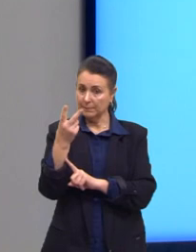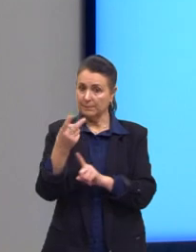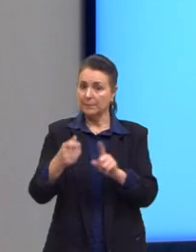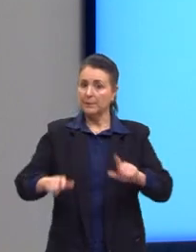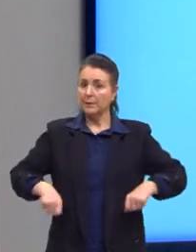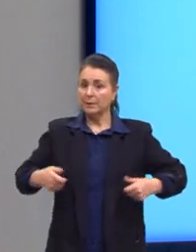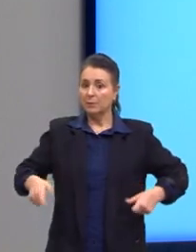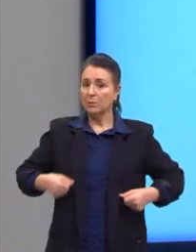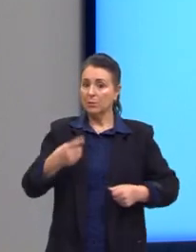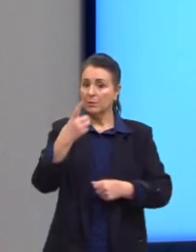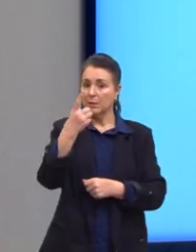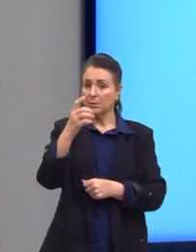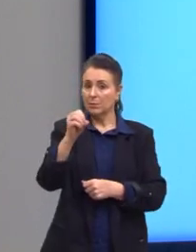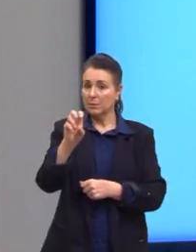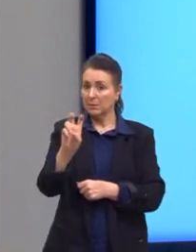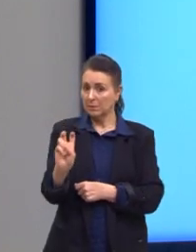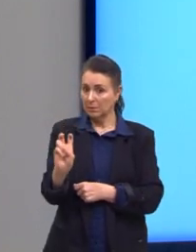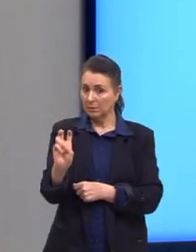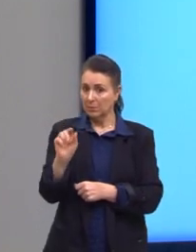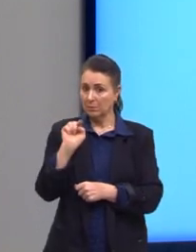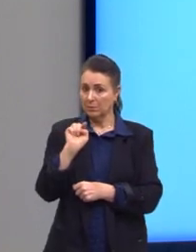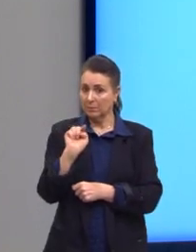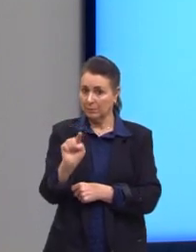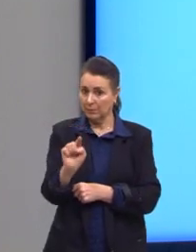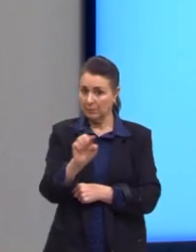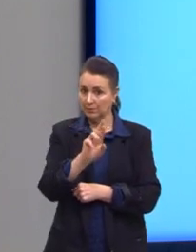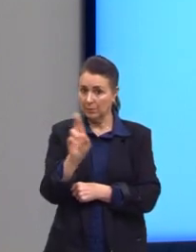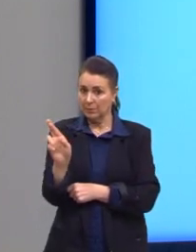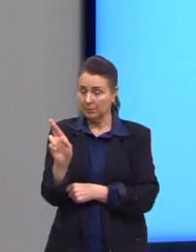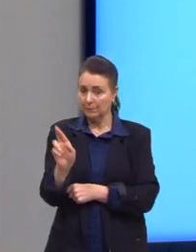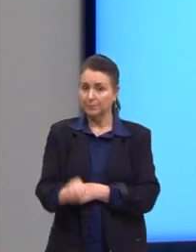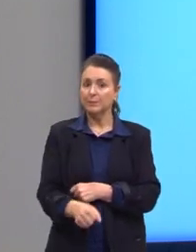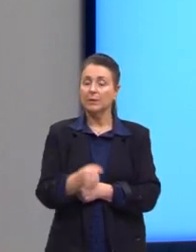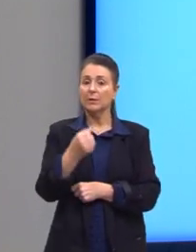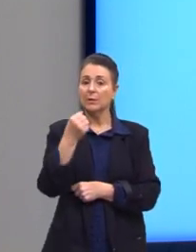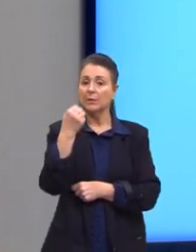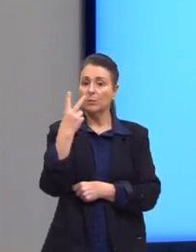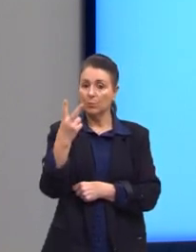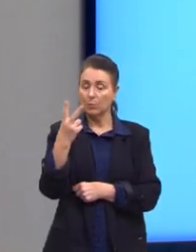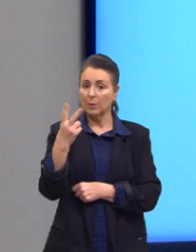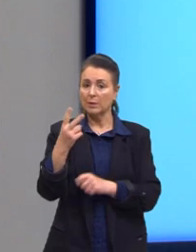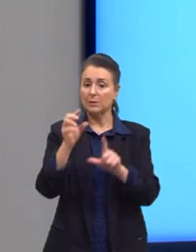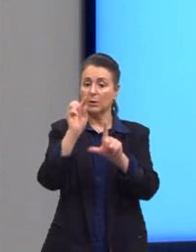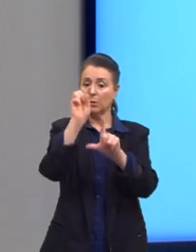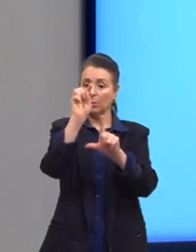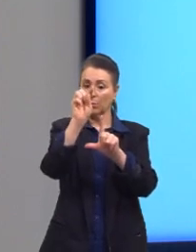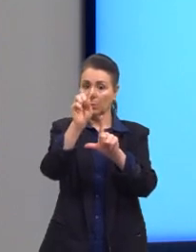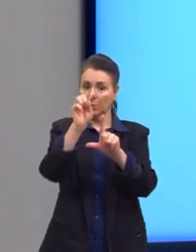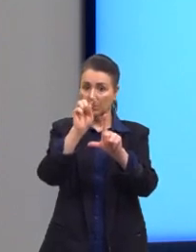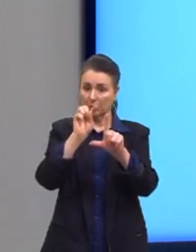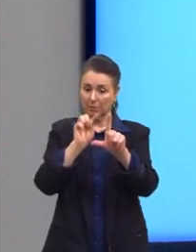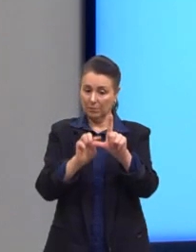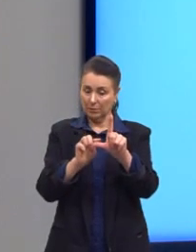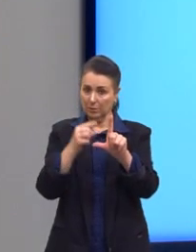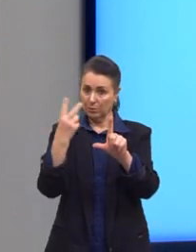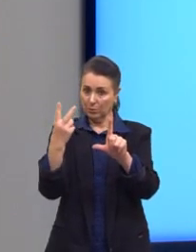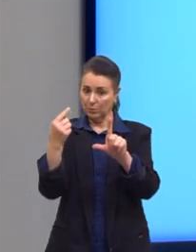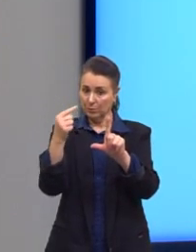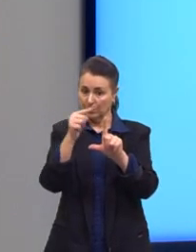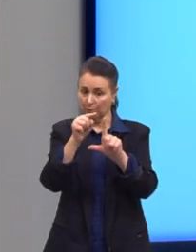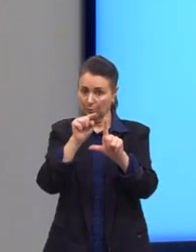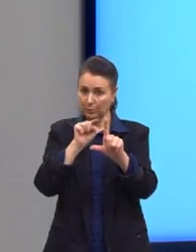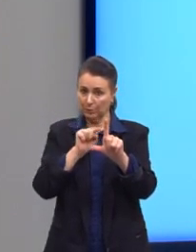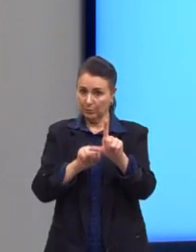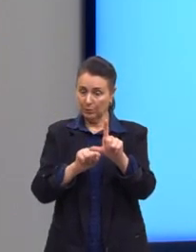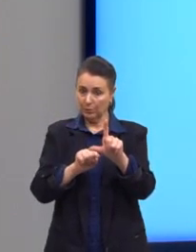gasto 105 mil reais. Então, nós teríamos duas coordenadas, dois pontos. 1